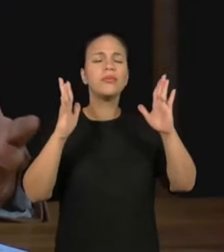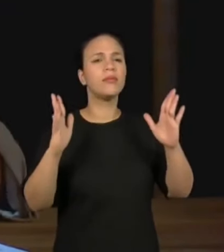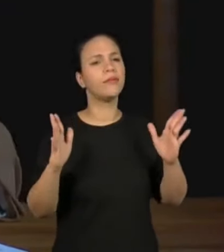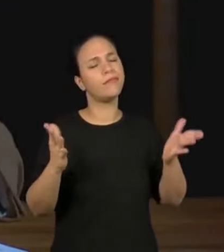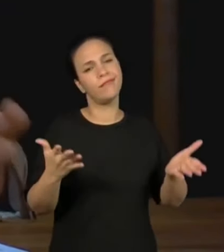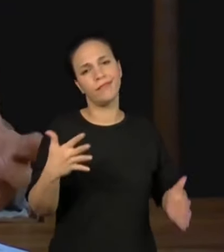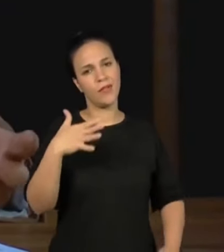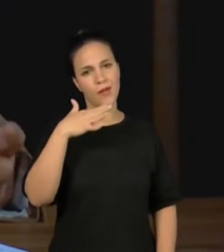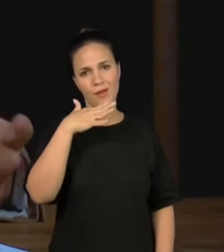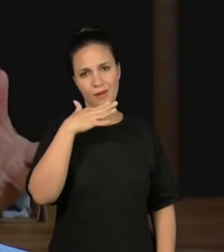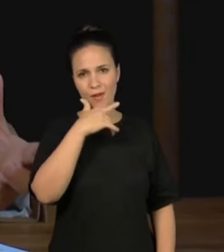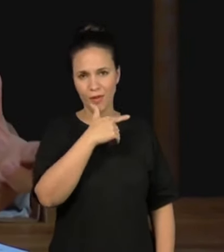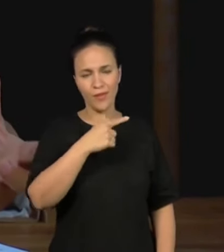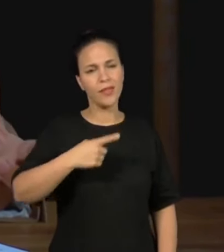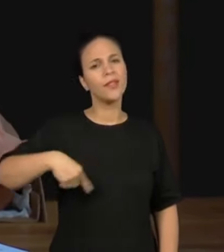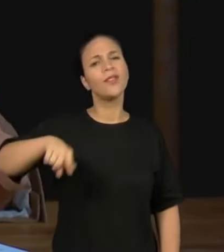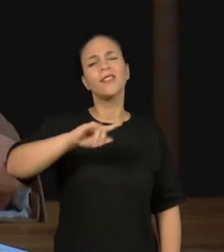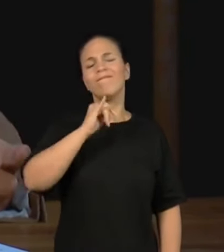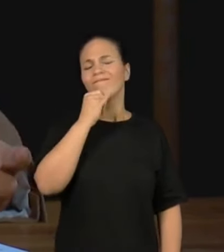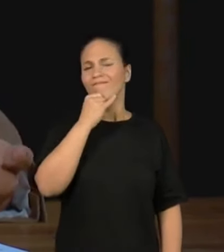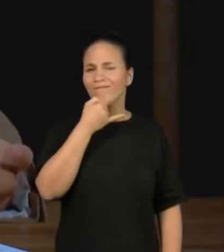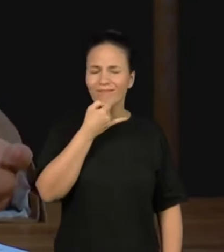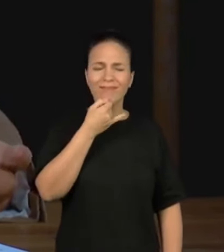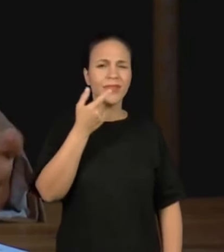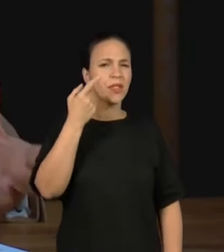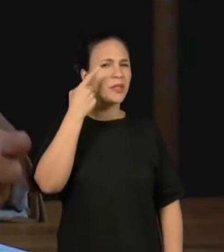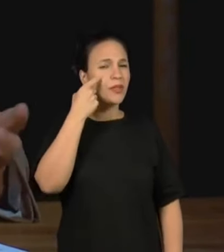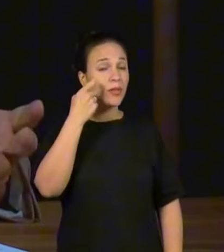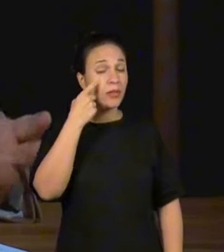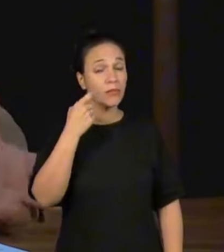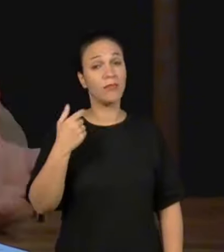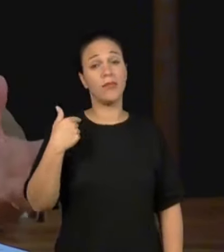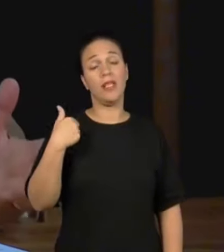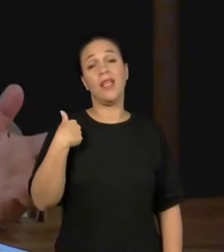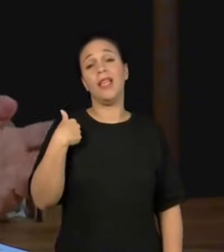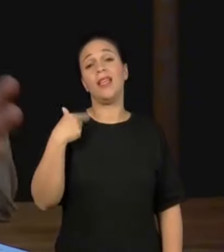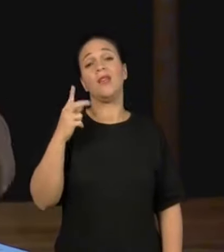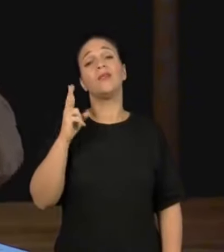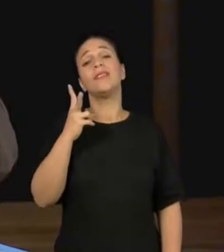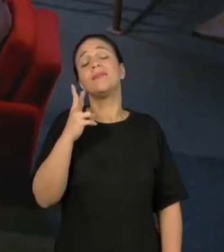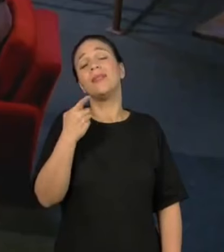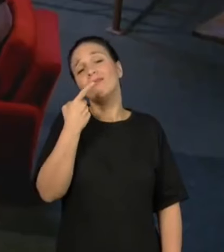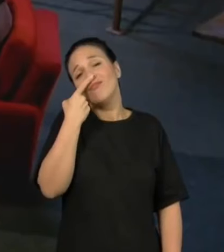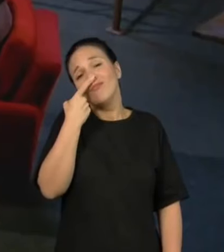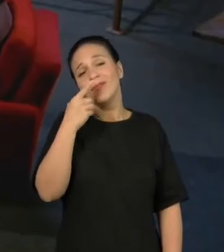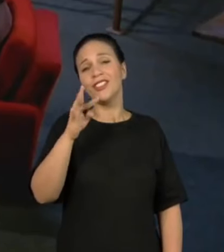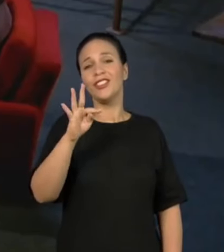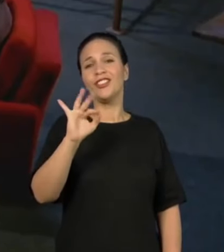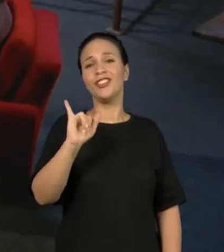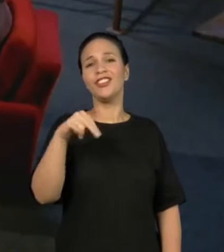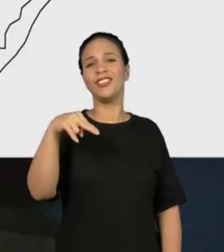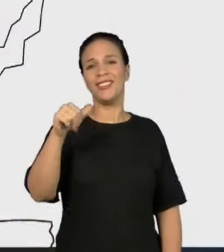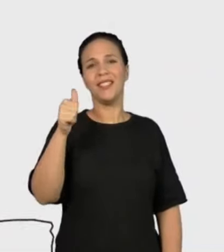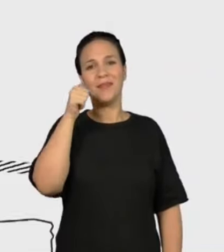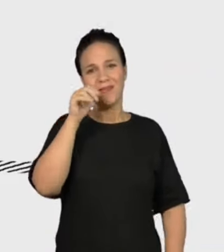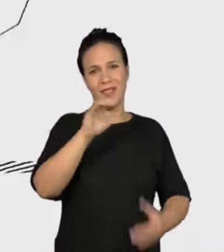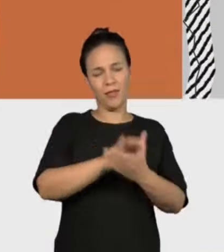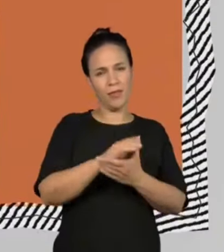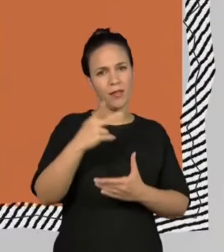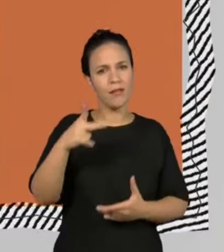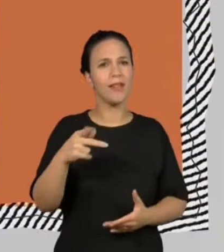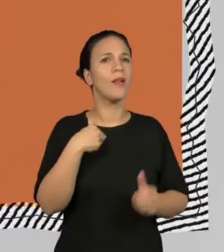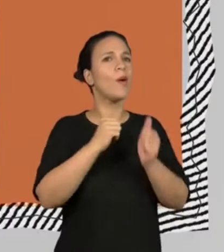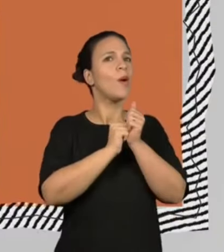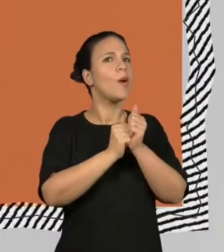óbvio que nós todos choramos, eu fui muito próximo da Tina, a mulher dele, acompanhei dos filhos,